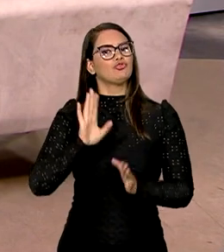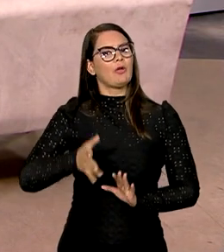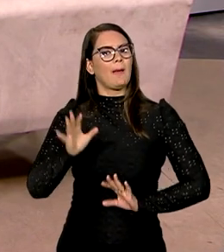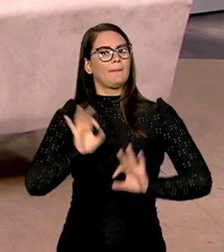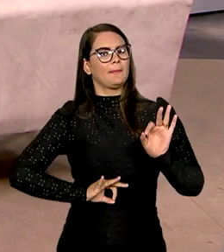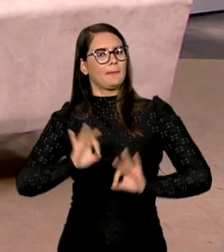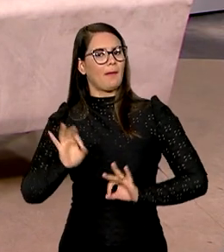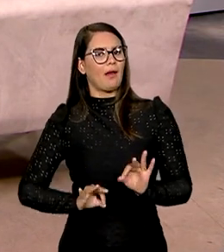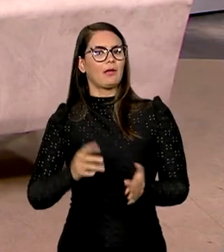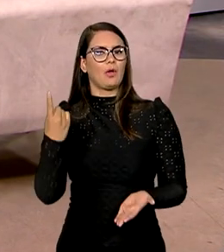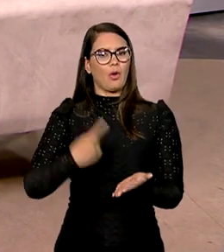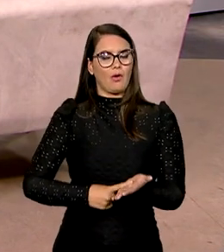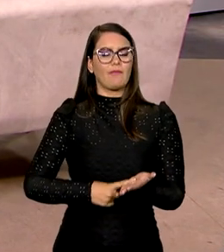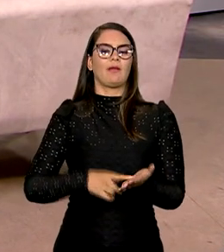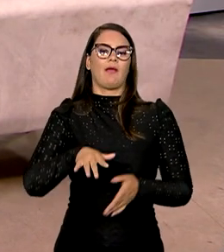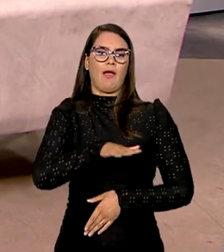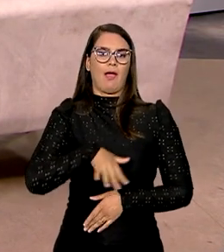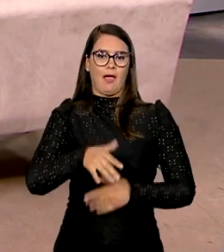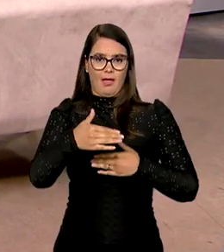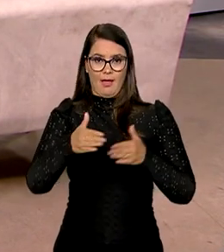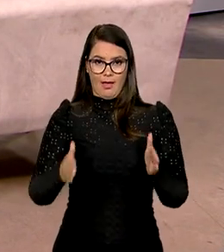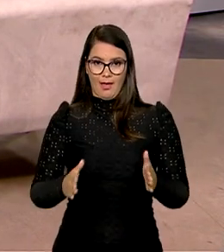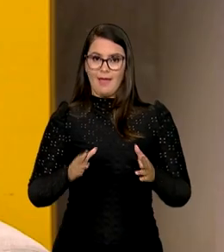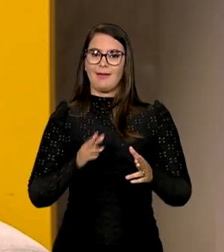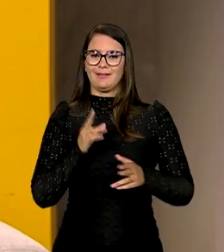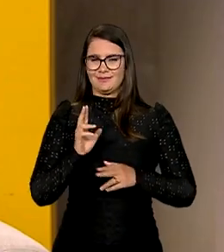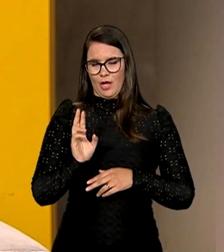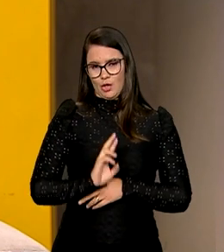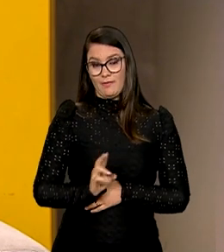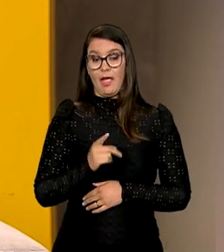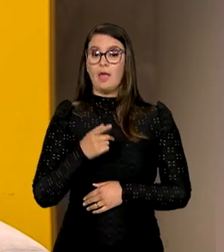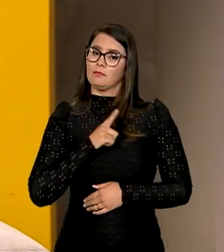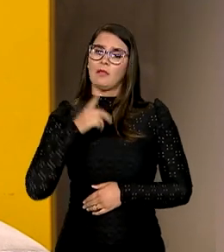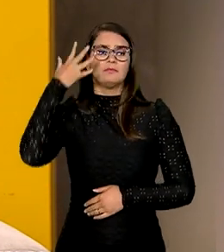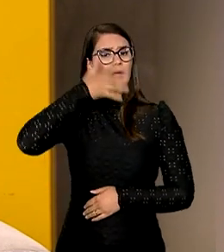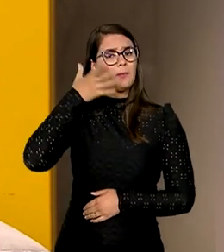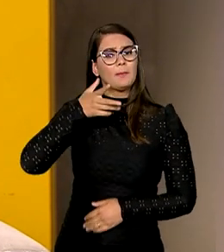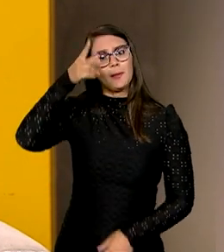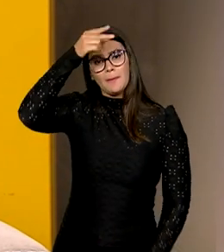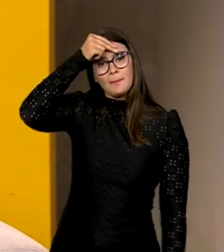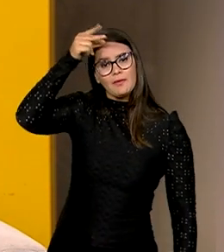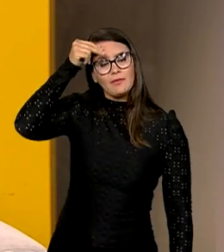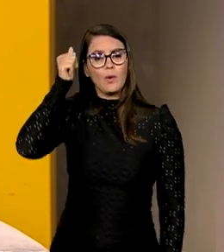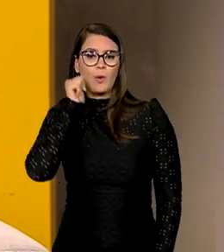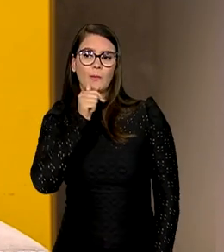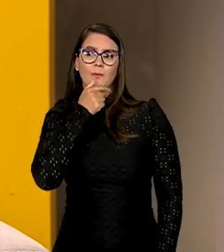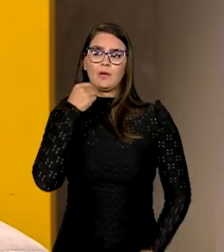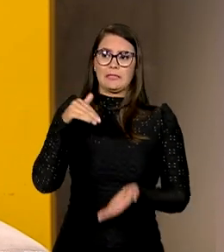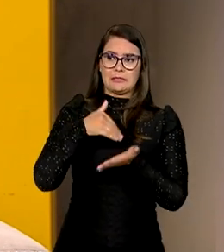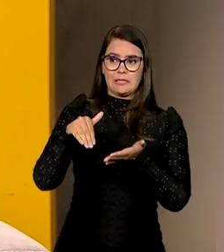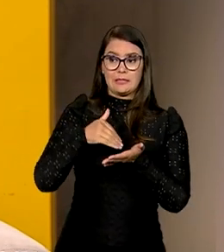prepararam já o convênio de sessão da área da estação rodoviária. Mas tivemos muitos depoimentos de prefeitos, prefeitas e secretários